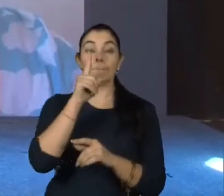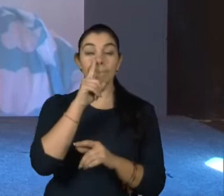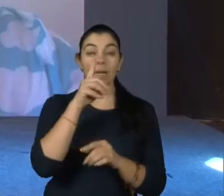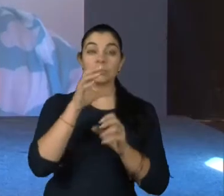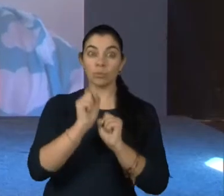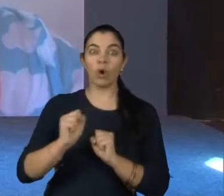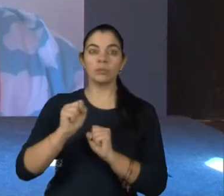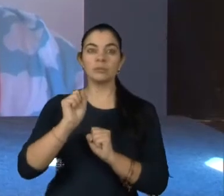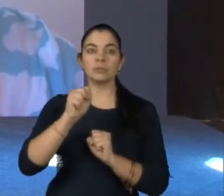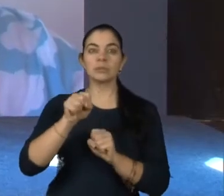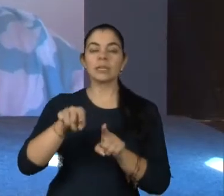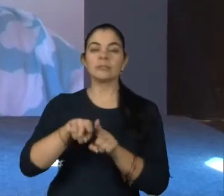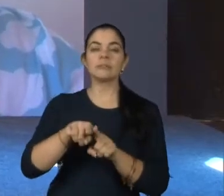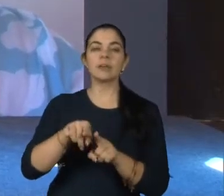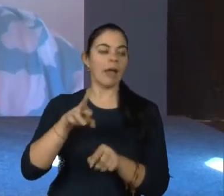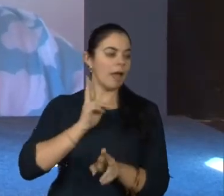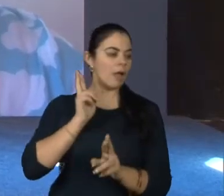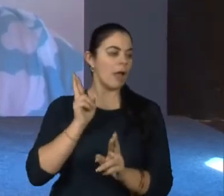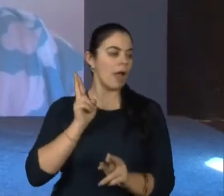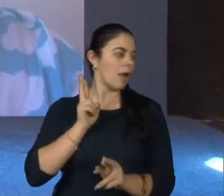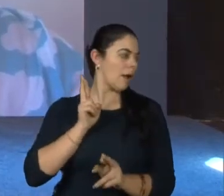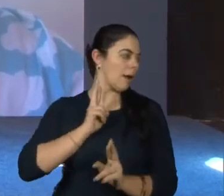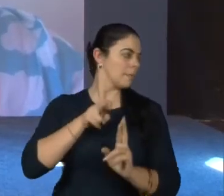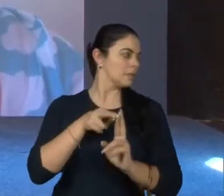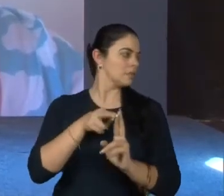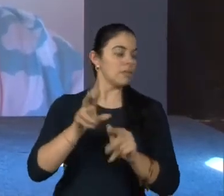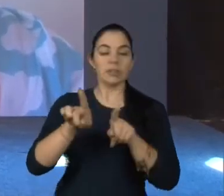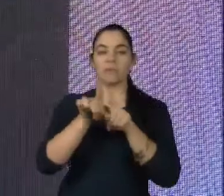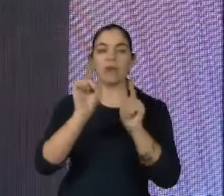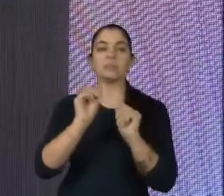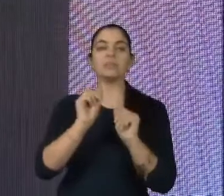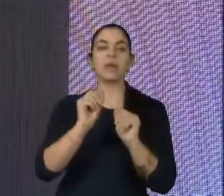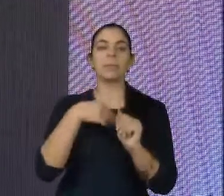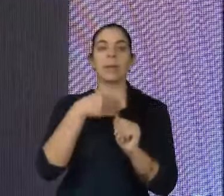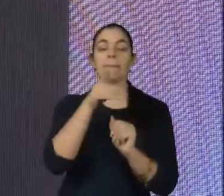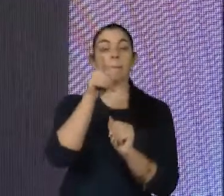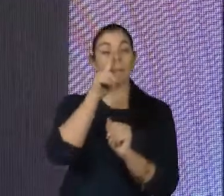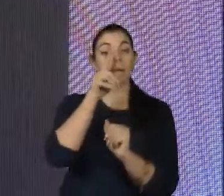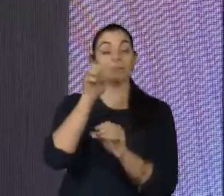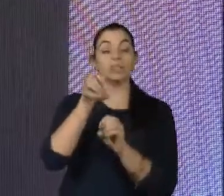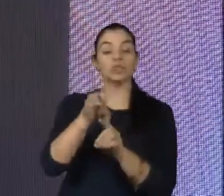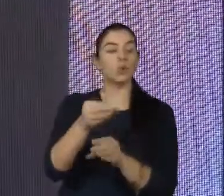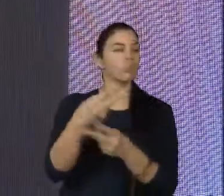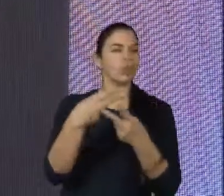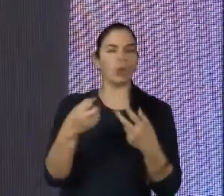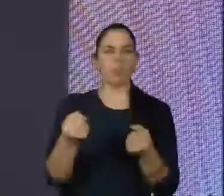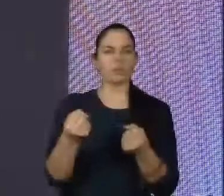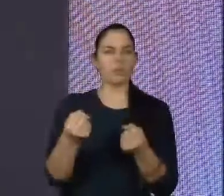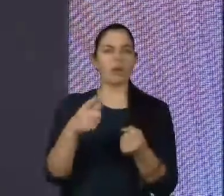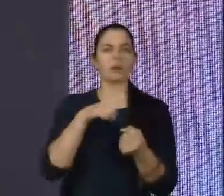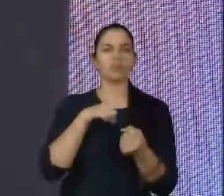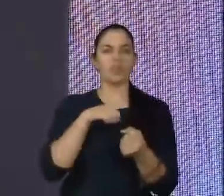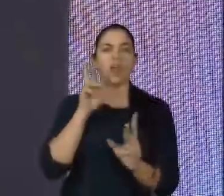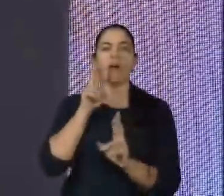ser a nossa representatividade. E, mesmo assim, minha mãe me ensinou muitas coisas. Eu tive